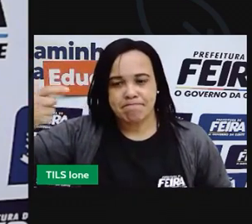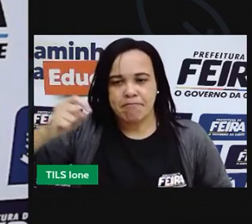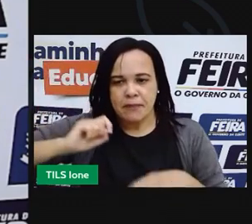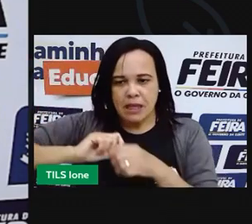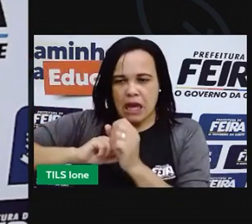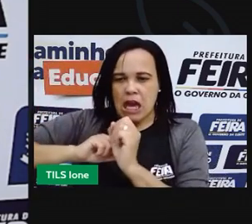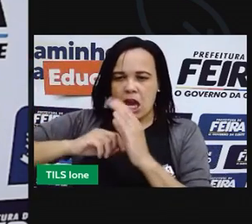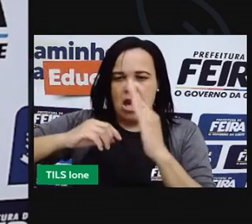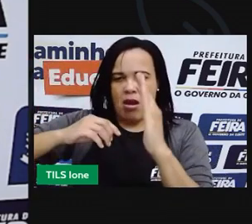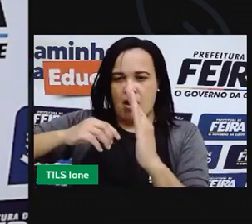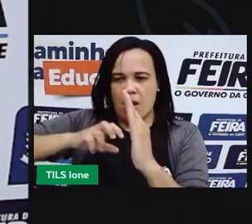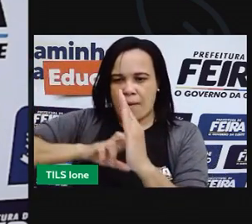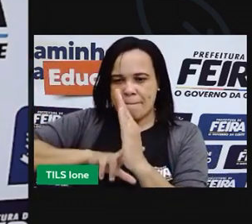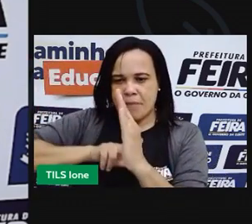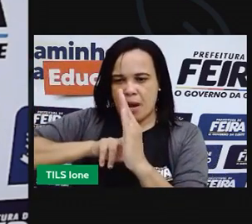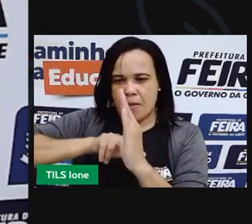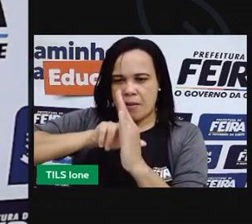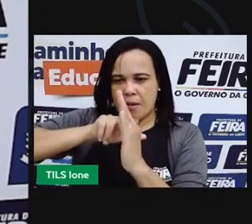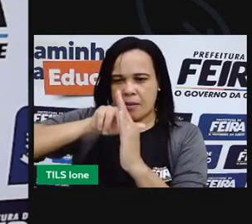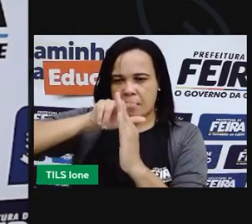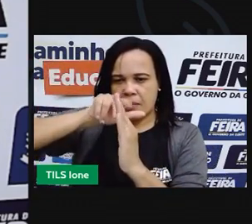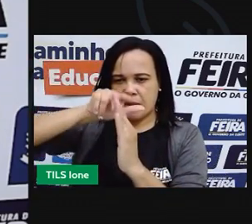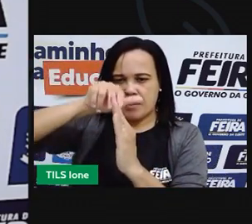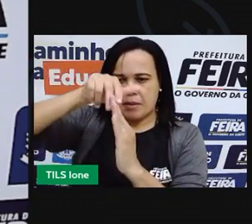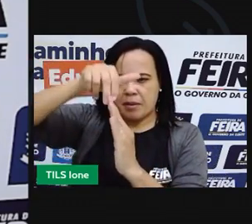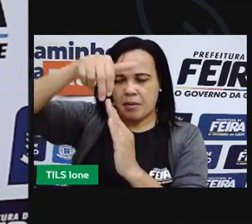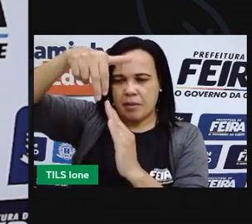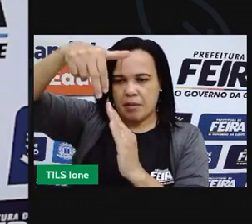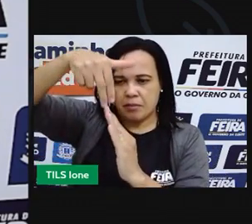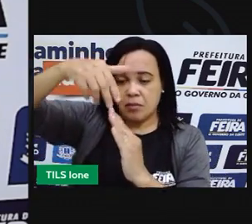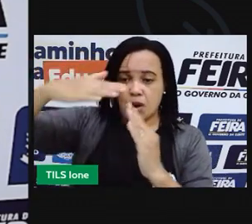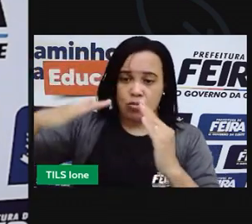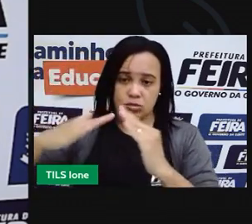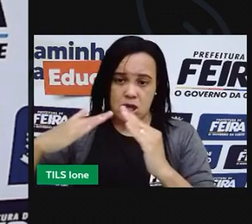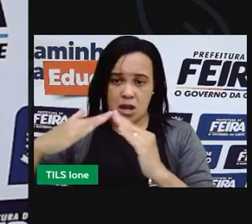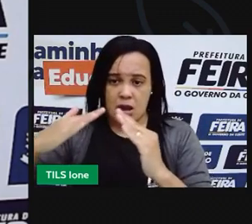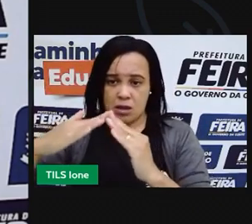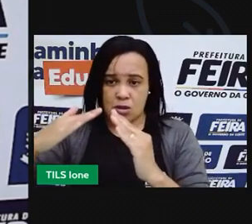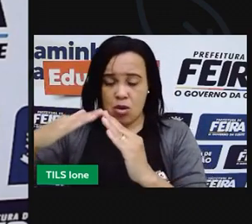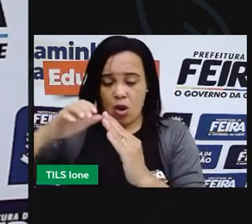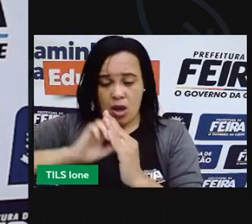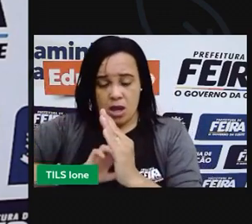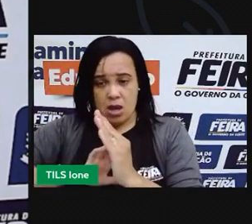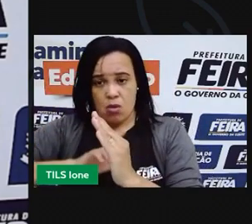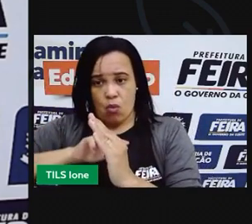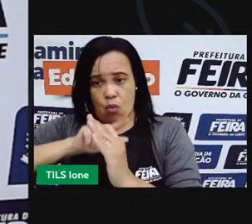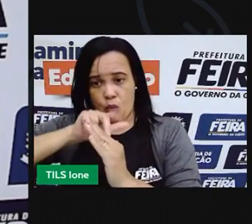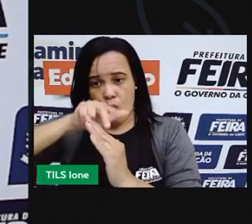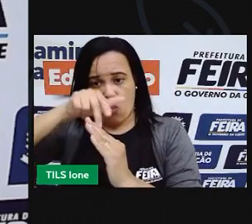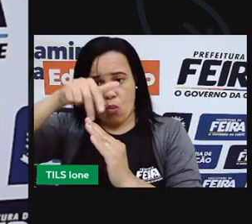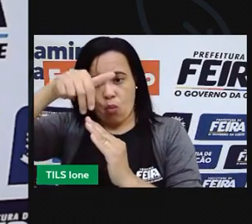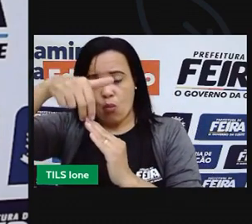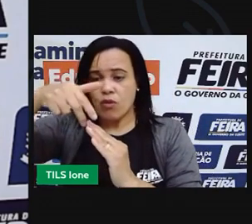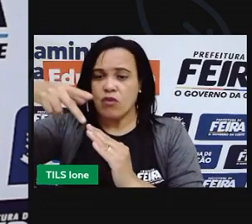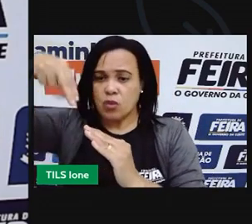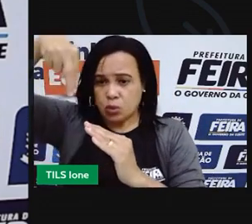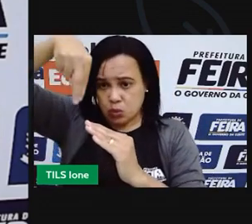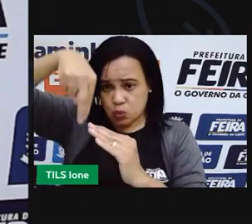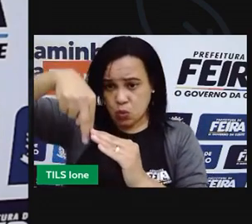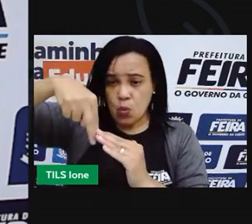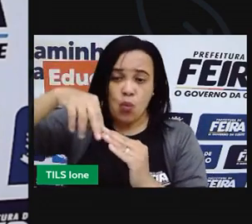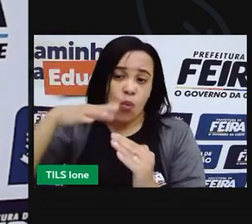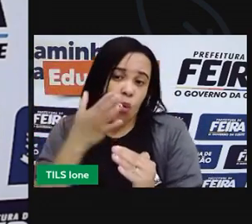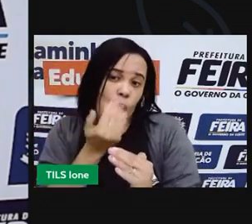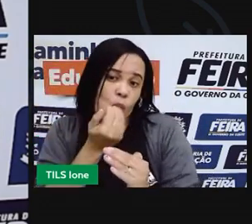E aí, pela chaminé, eu vou conseguir entrar e vou comer os três porquinhos de vez. Lá dentro da